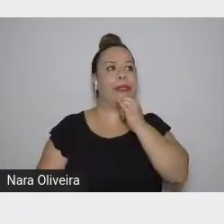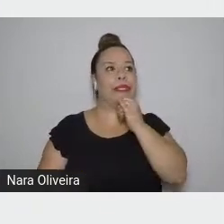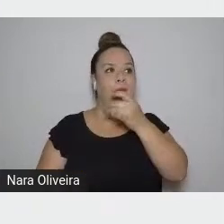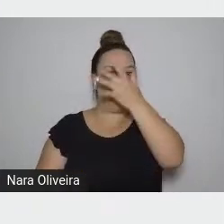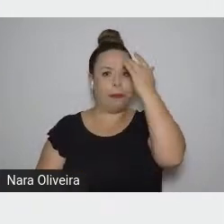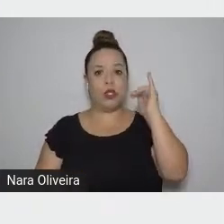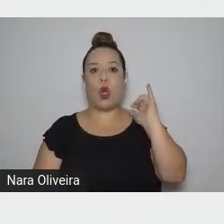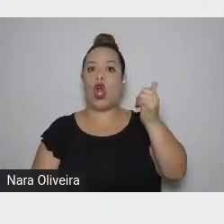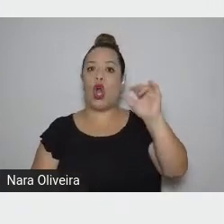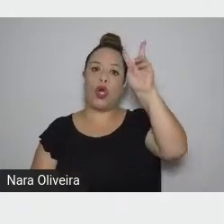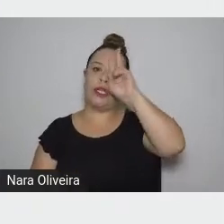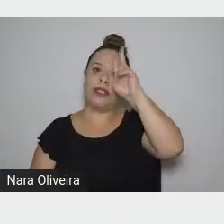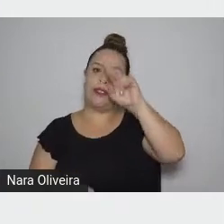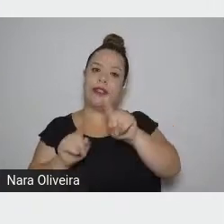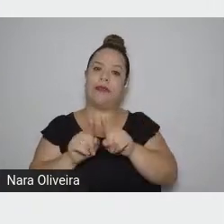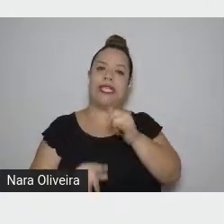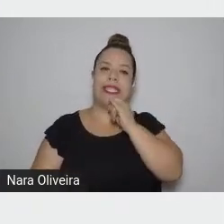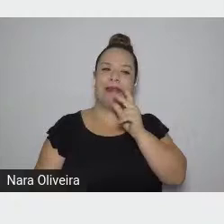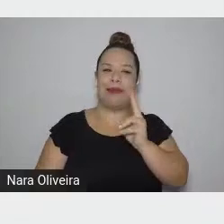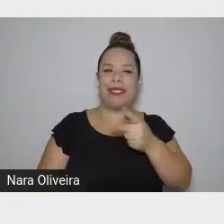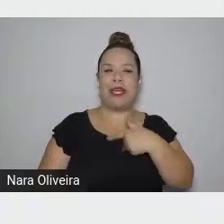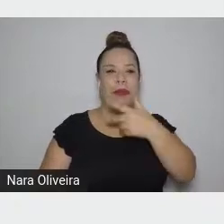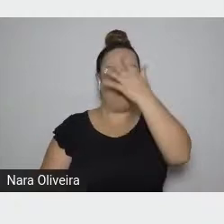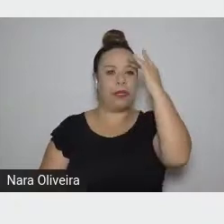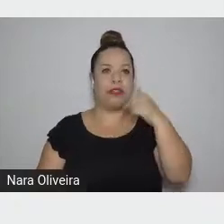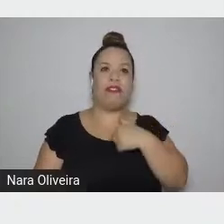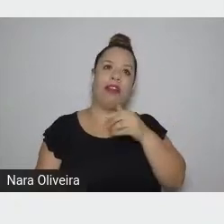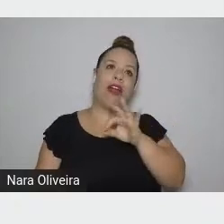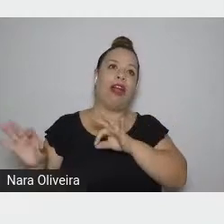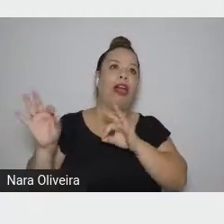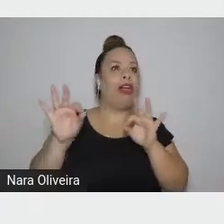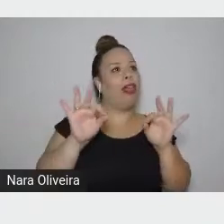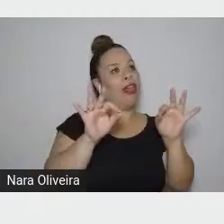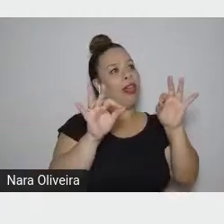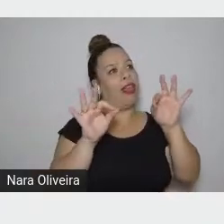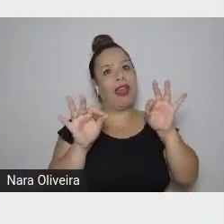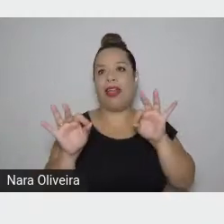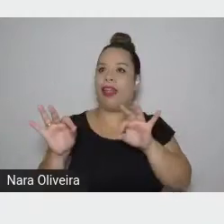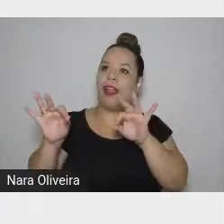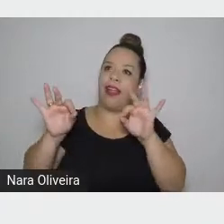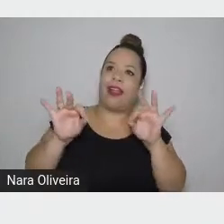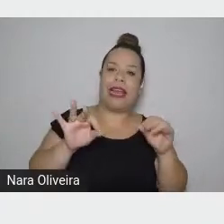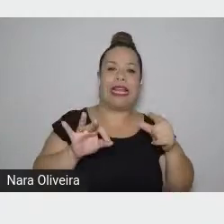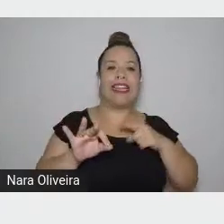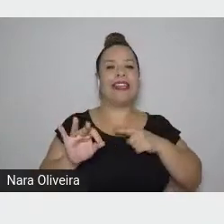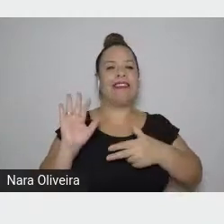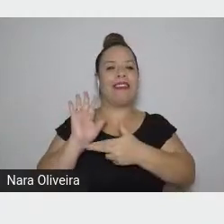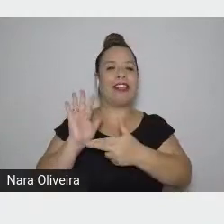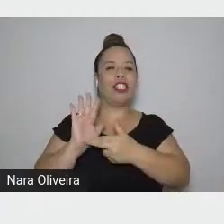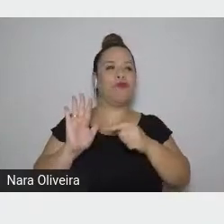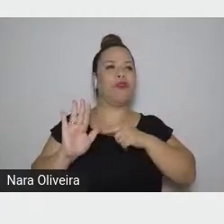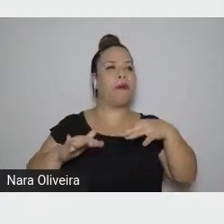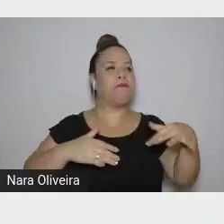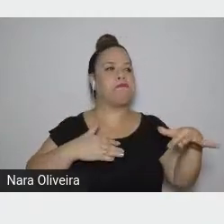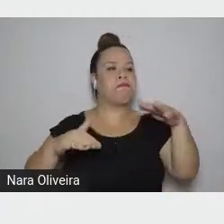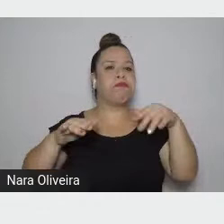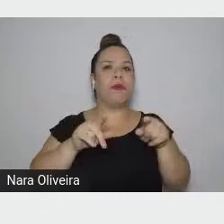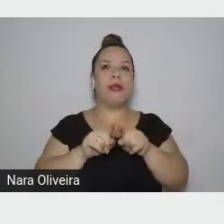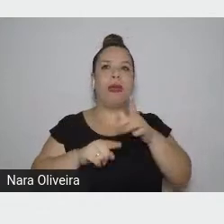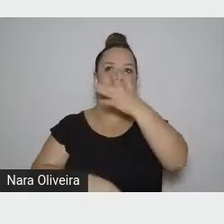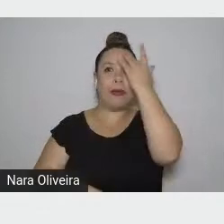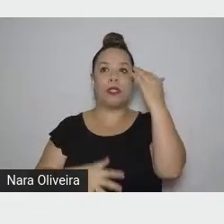embala o ouvinte com sua voz, mas, sobretudo, o mantém preso a uma fabulação.